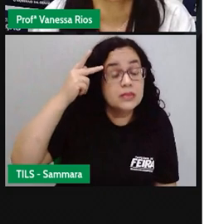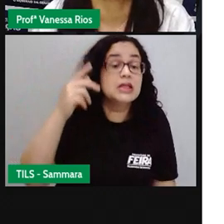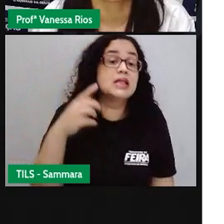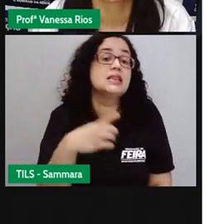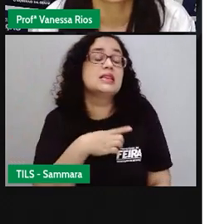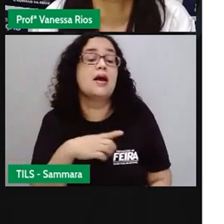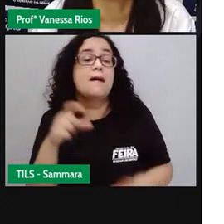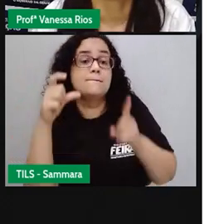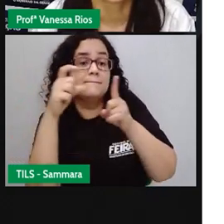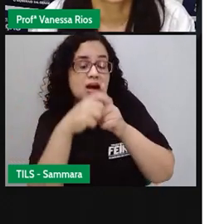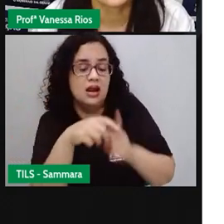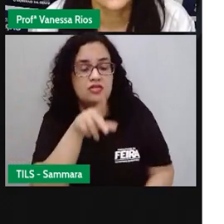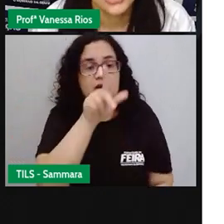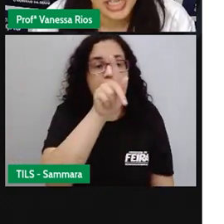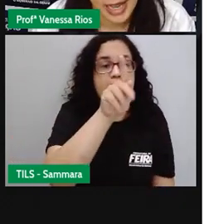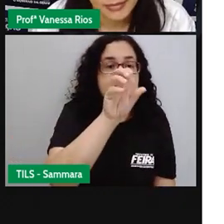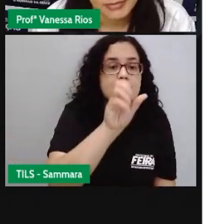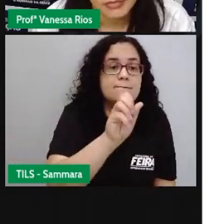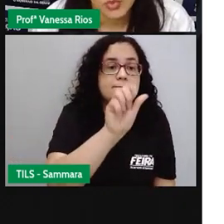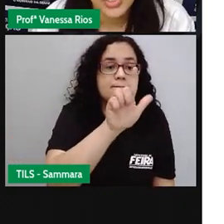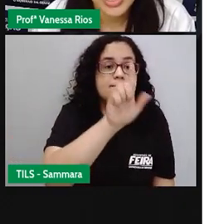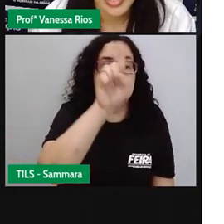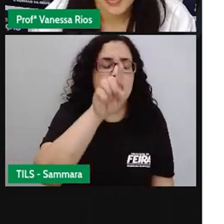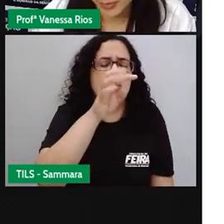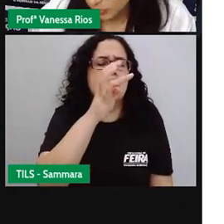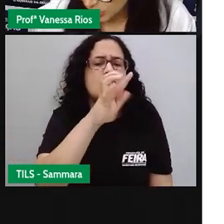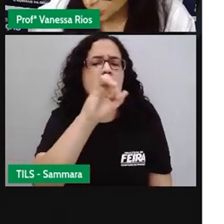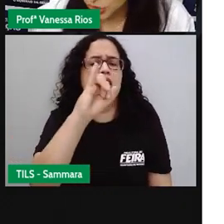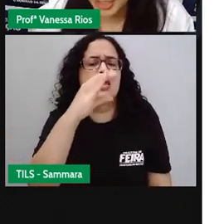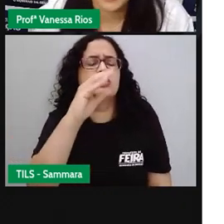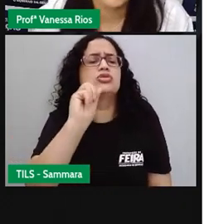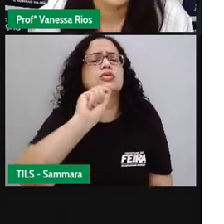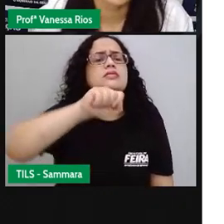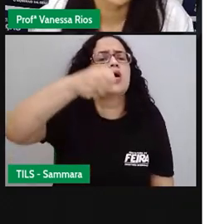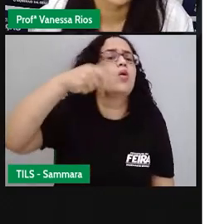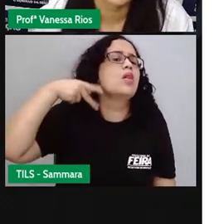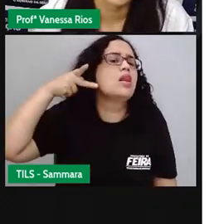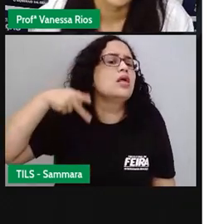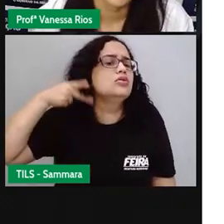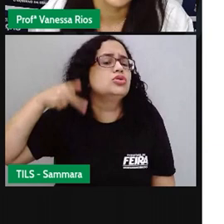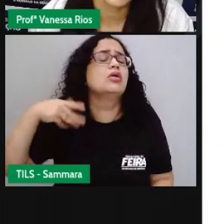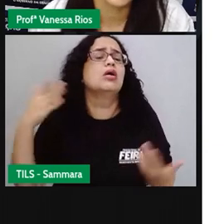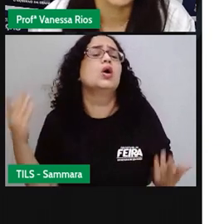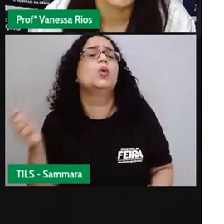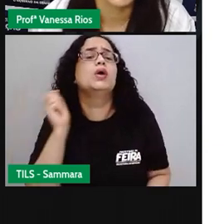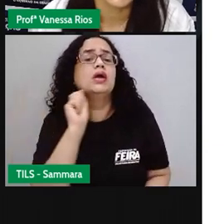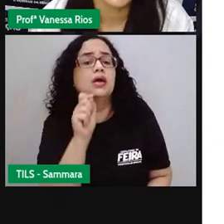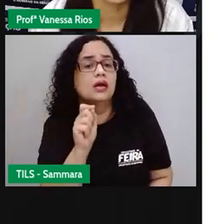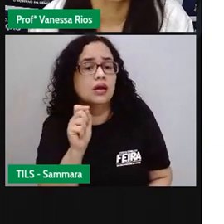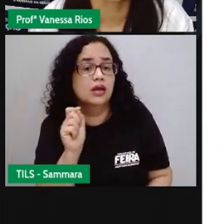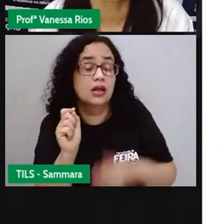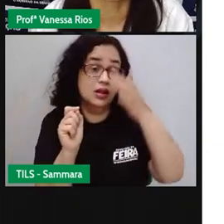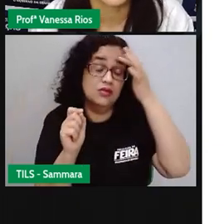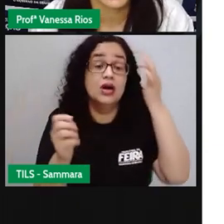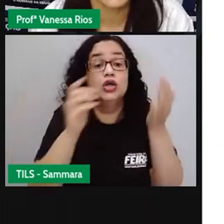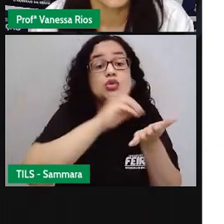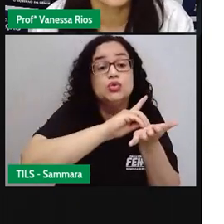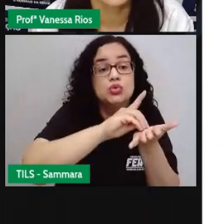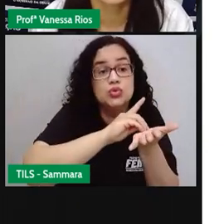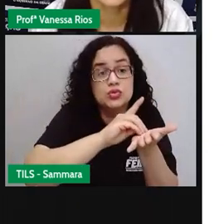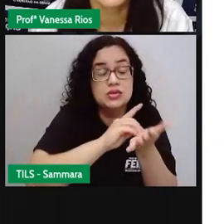surge aí a palavra política. O que é política? Quando a gente vai lá no